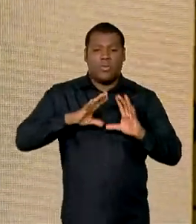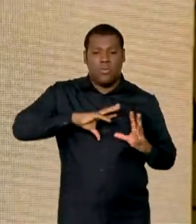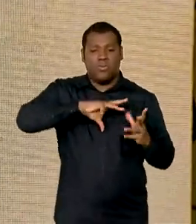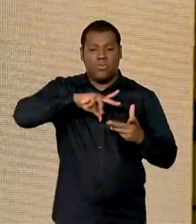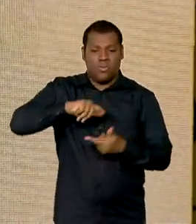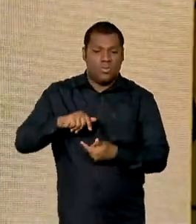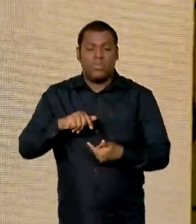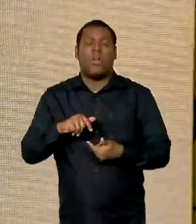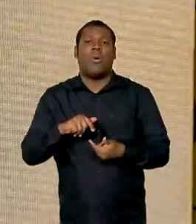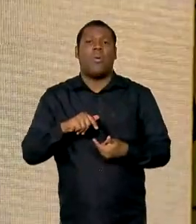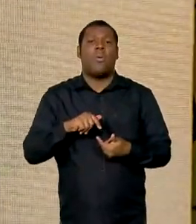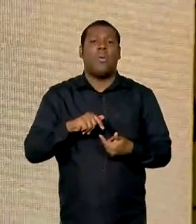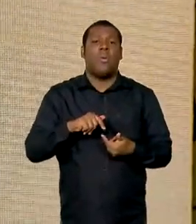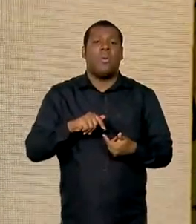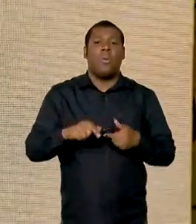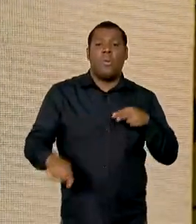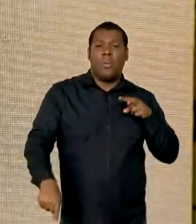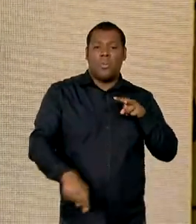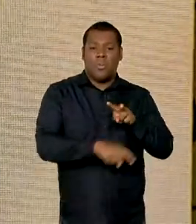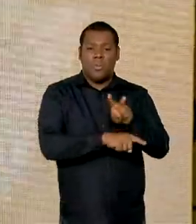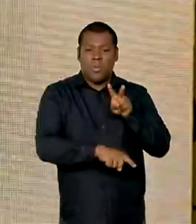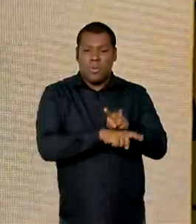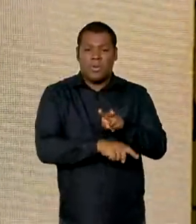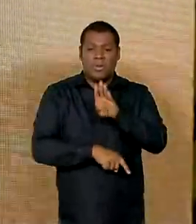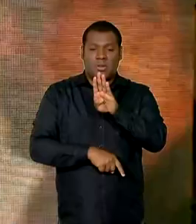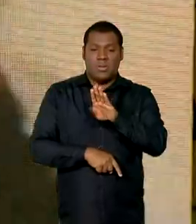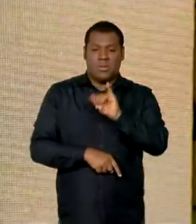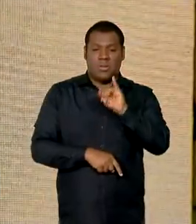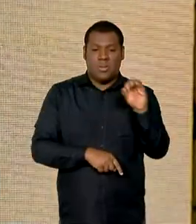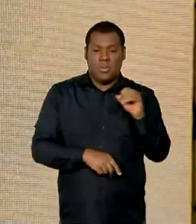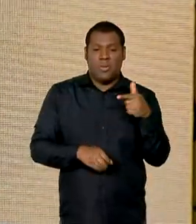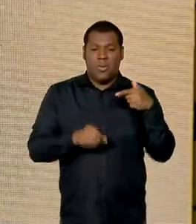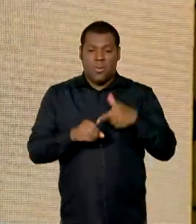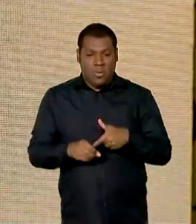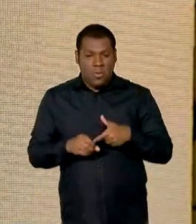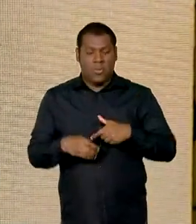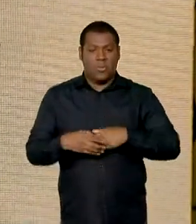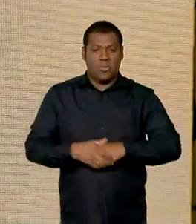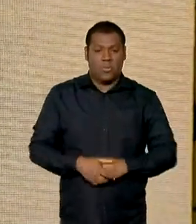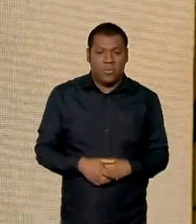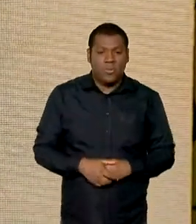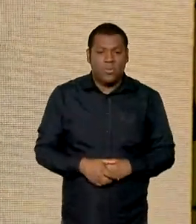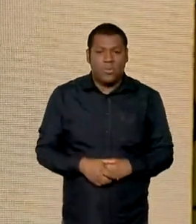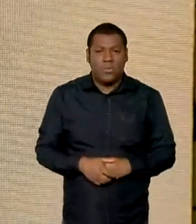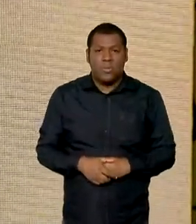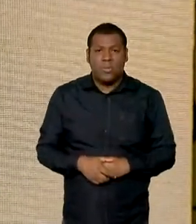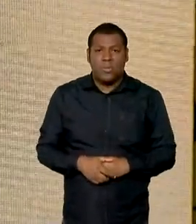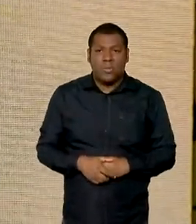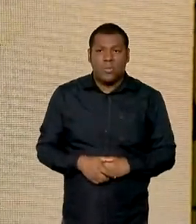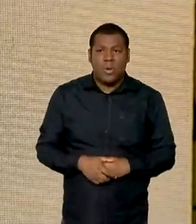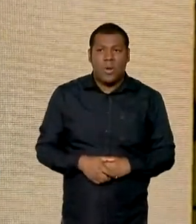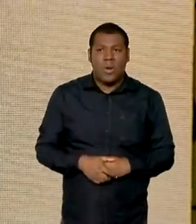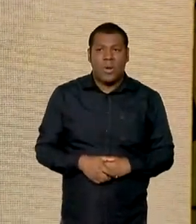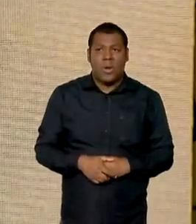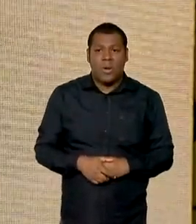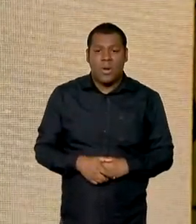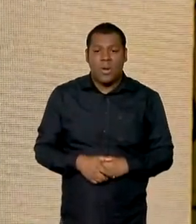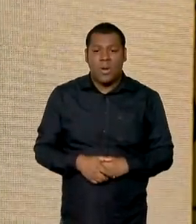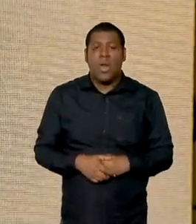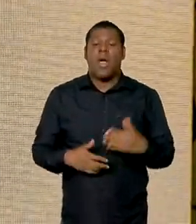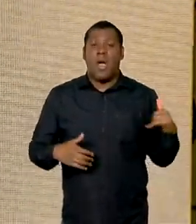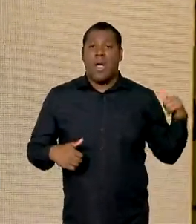pelos biocombustíveis. Então, nós vamos ter que trocar todo o querosene dos